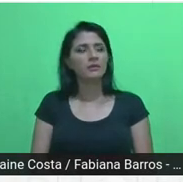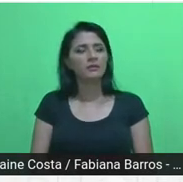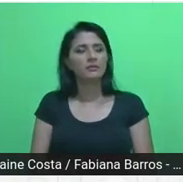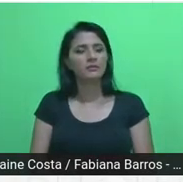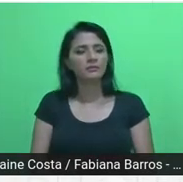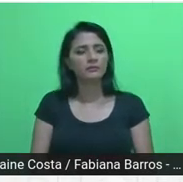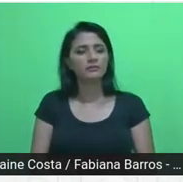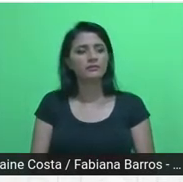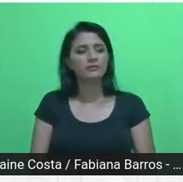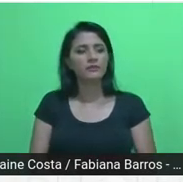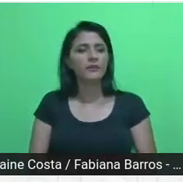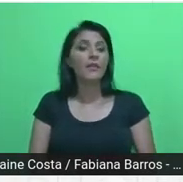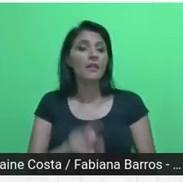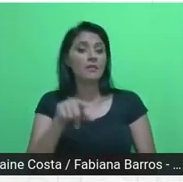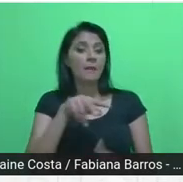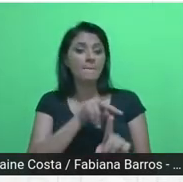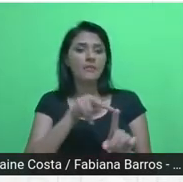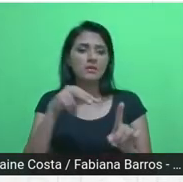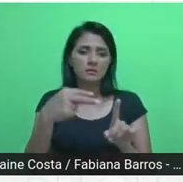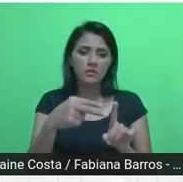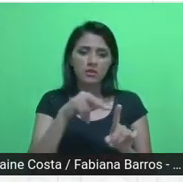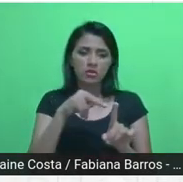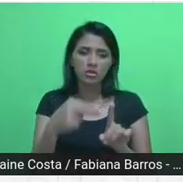essa perspectiva de